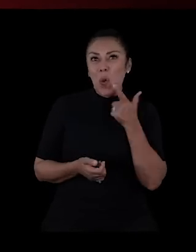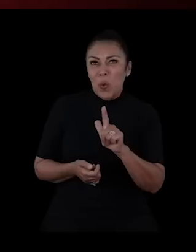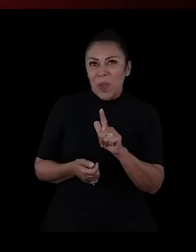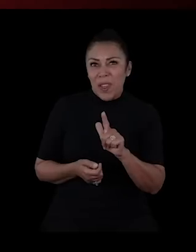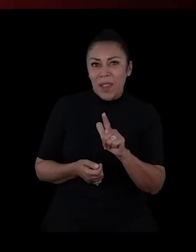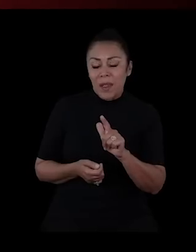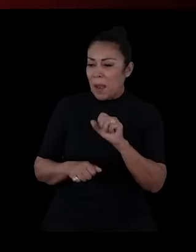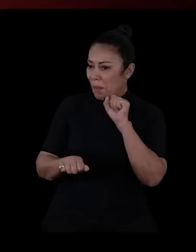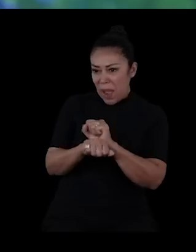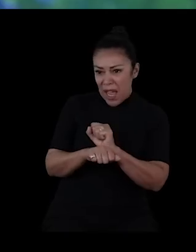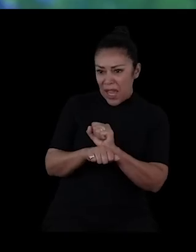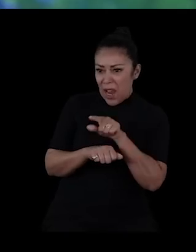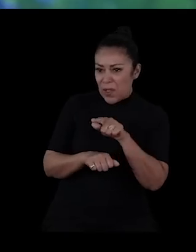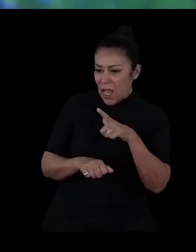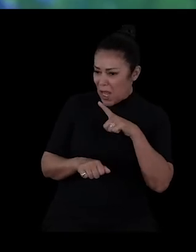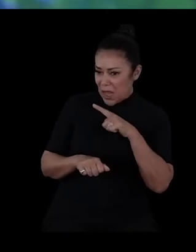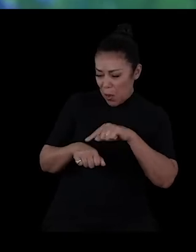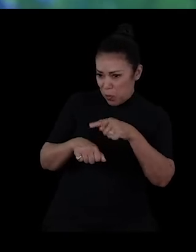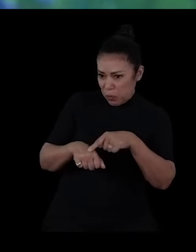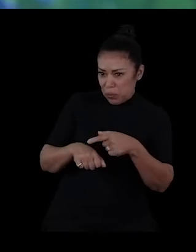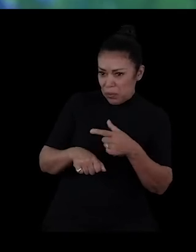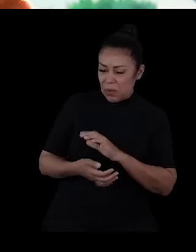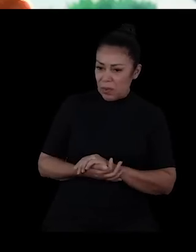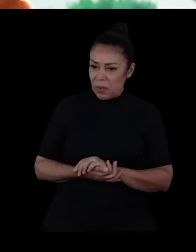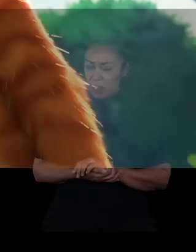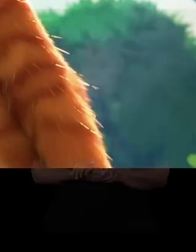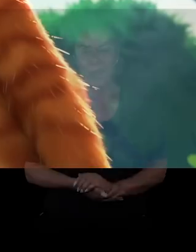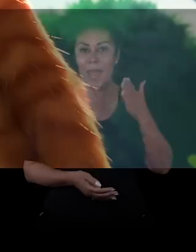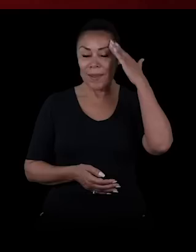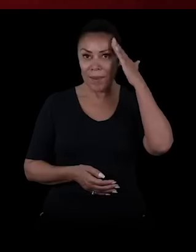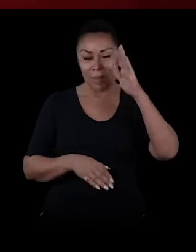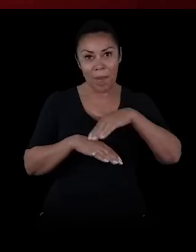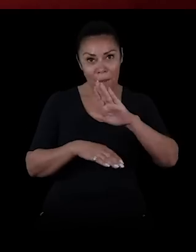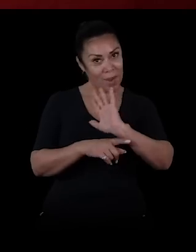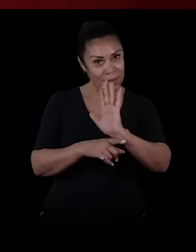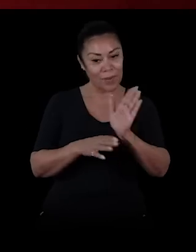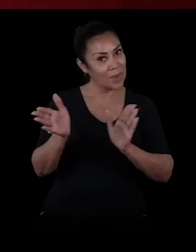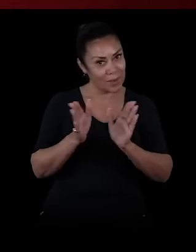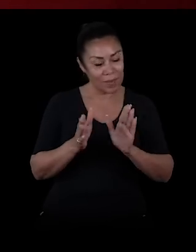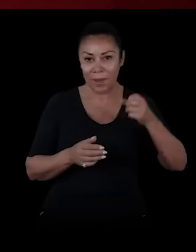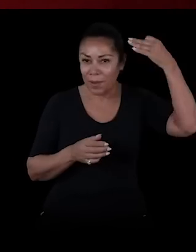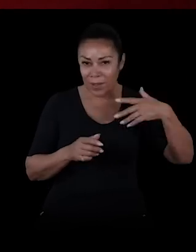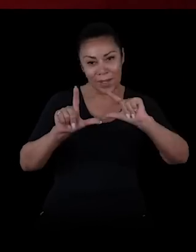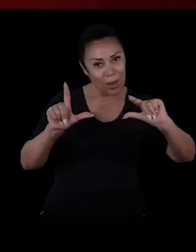botas 2. Um último pedido. Breve no cinema. Verifica a classificação indicativa. Versões acessíveis disponíveis. Consulte o cinema para mais informações.